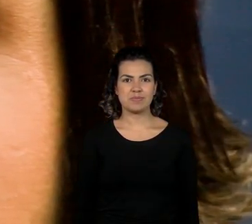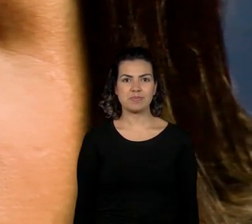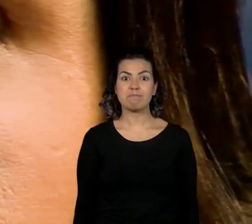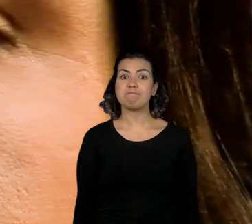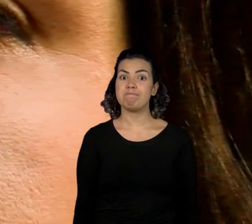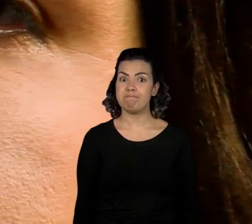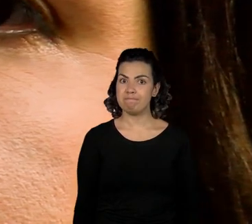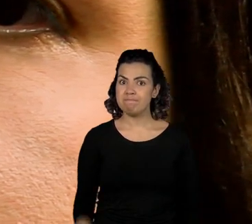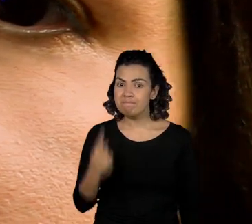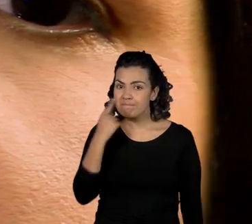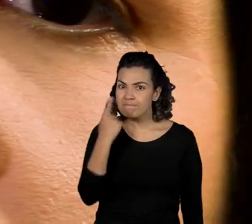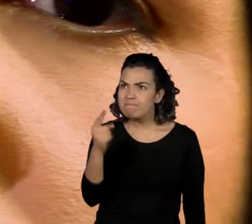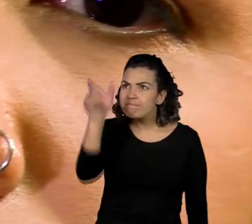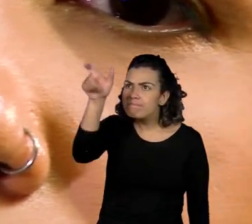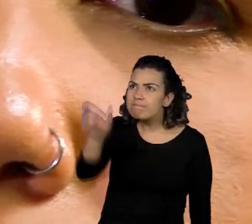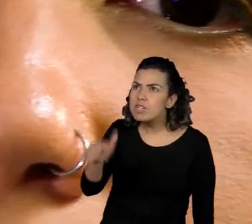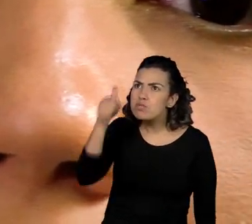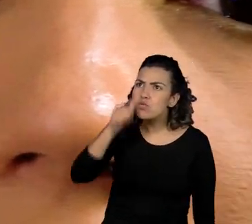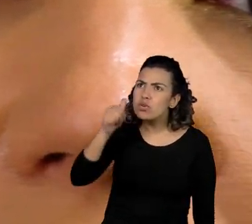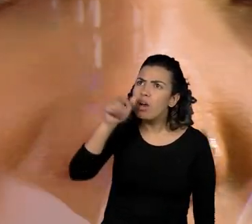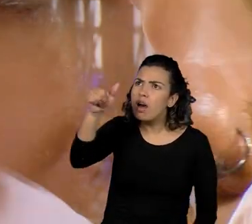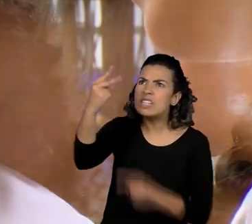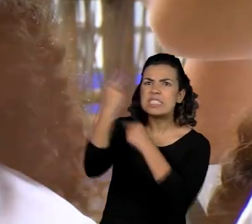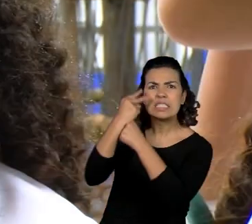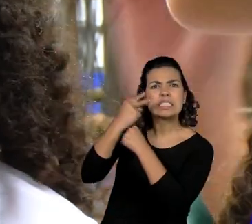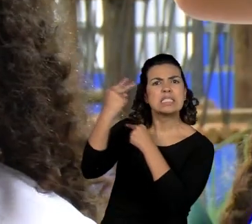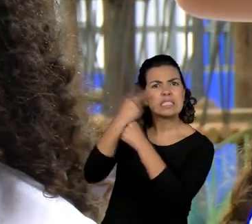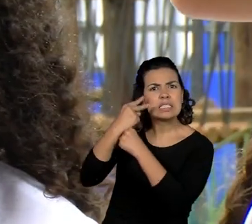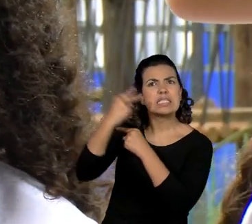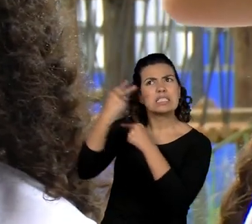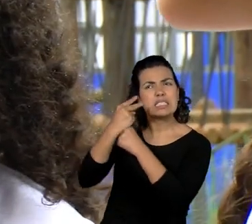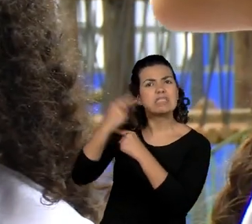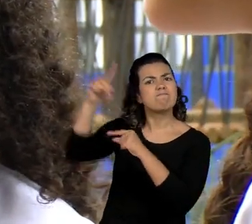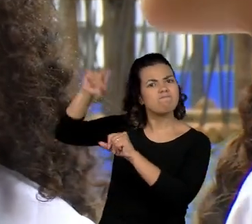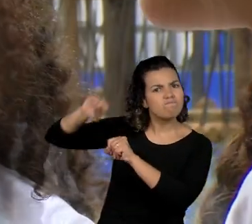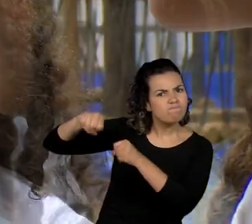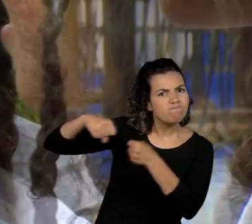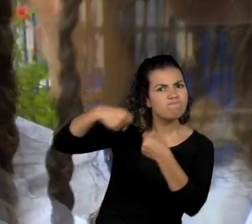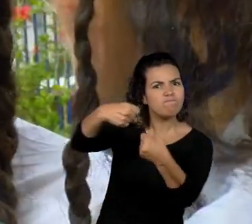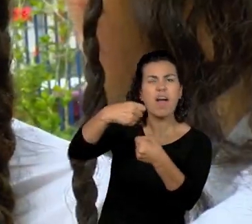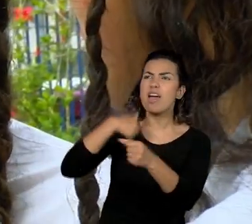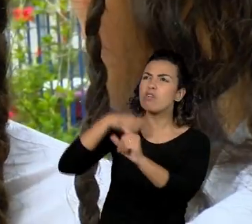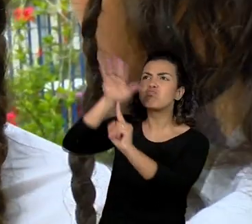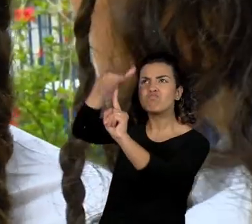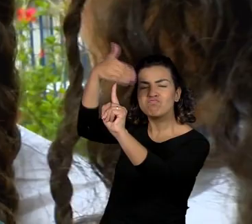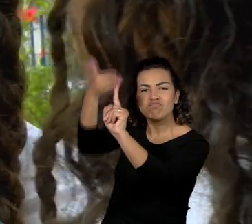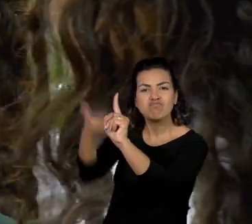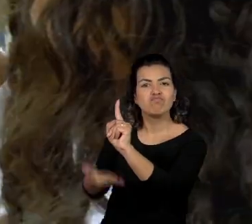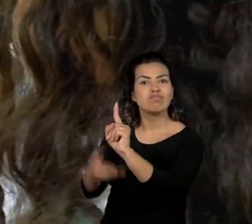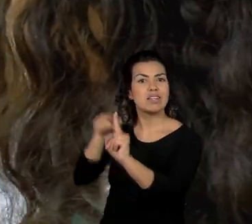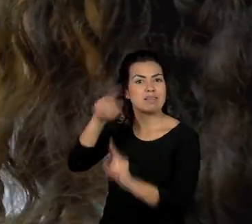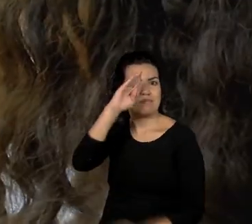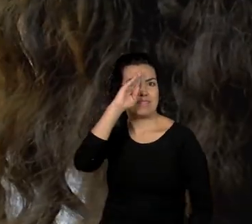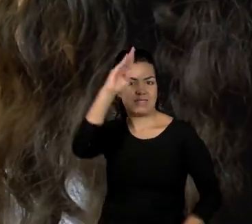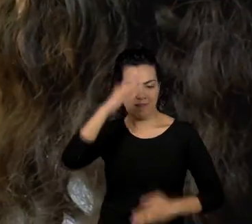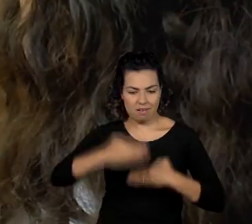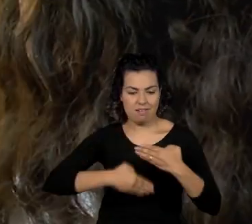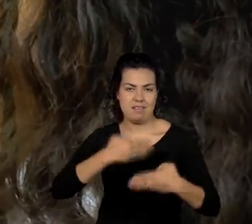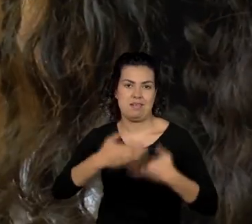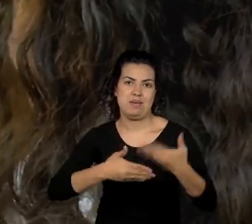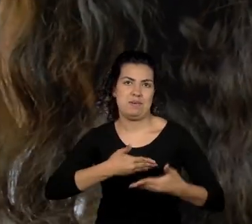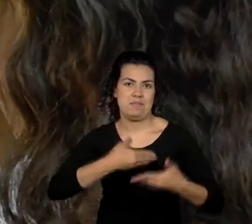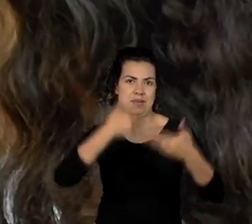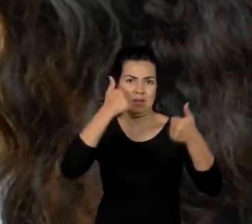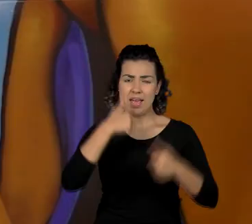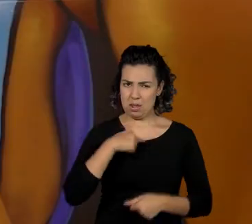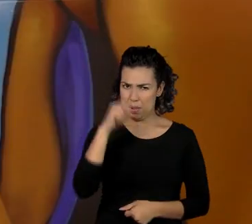Reconhecer as mulheres que lutam por nós diariamente é um combustível para as próximas gerações. Eu me lembro que quando eu comecei a trabalhar aqui